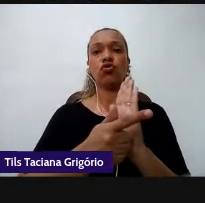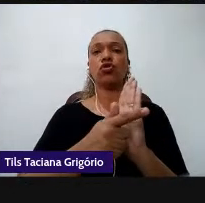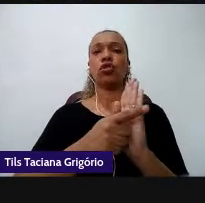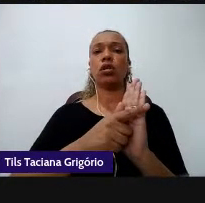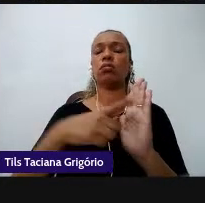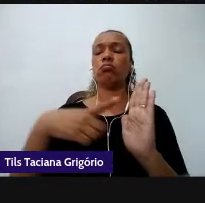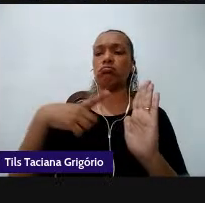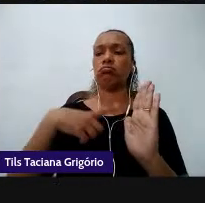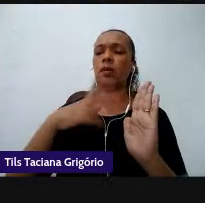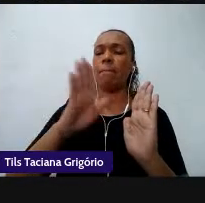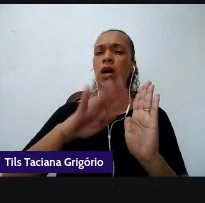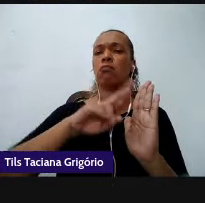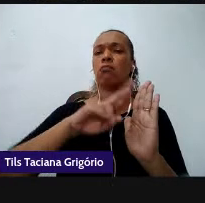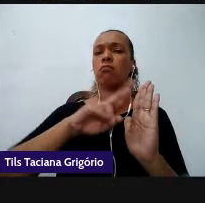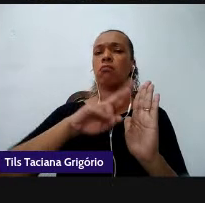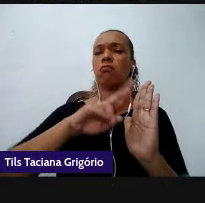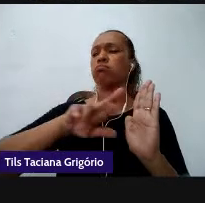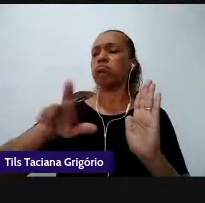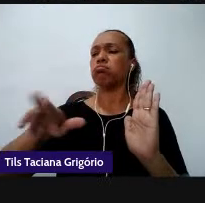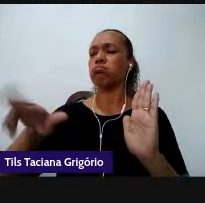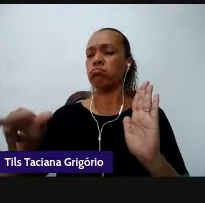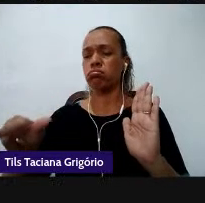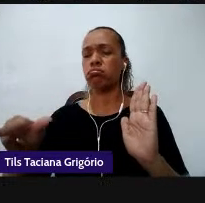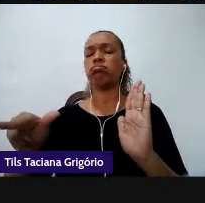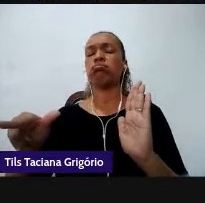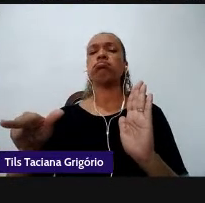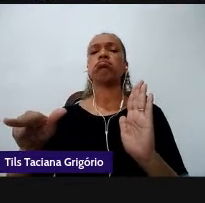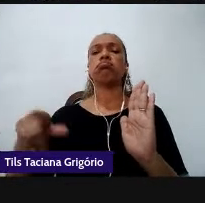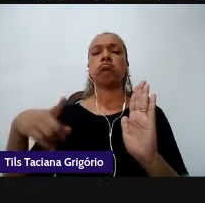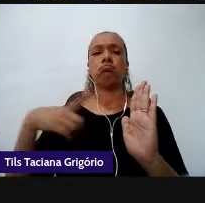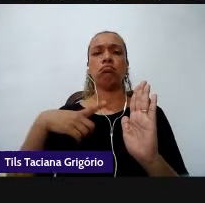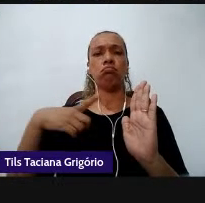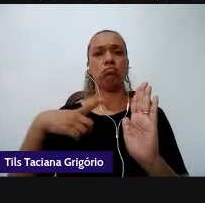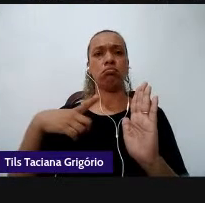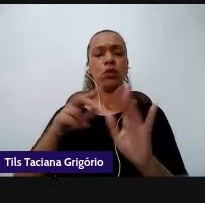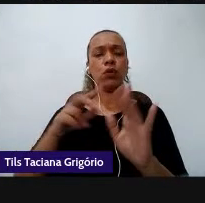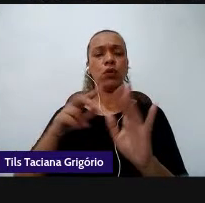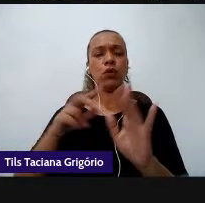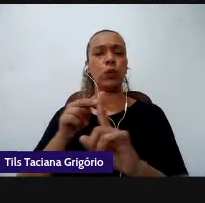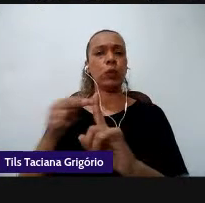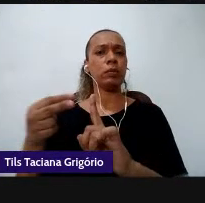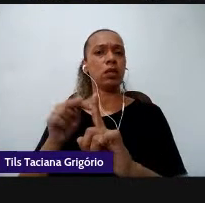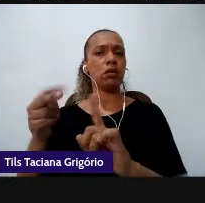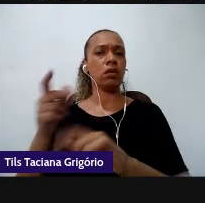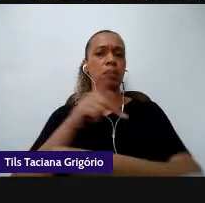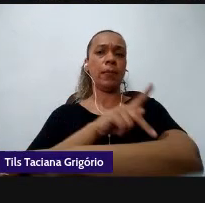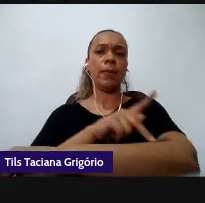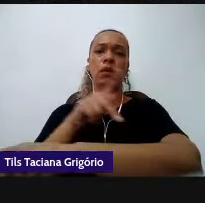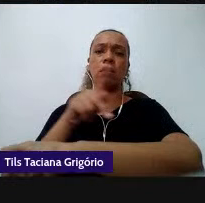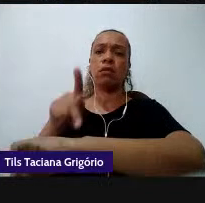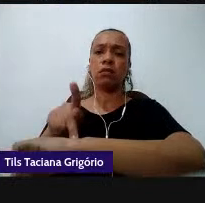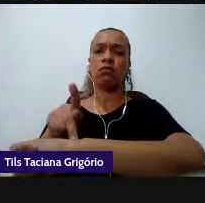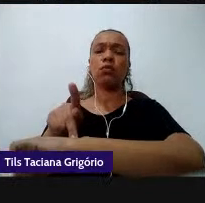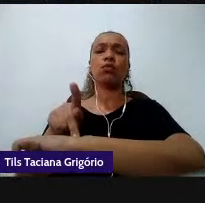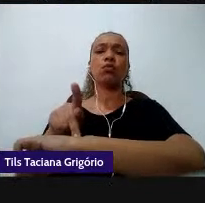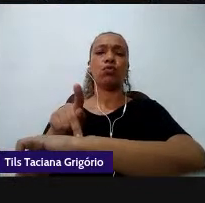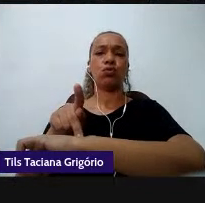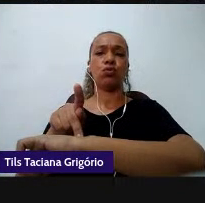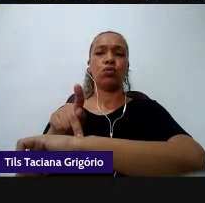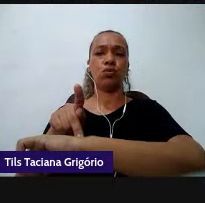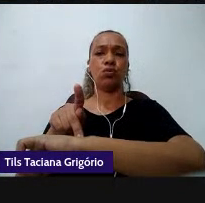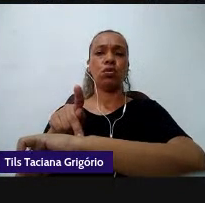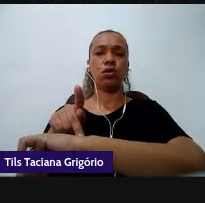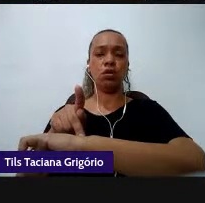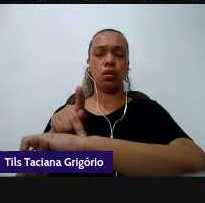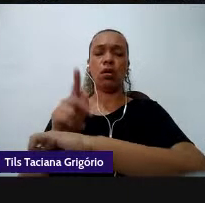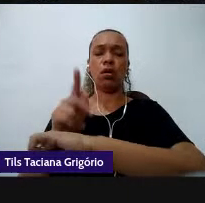ampliados até chegarem no nível de uma perspectiva de uma pedagogia um pouco voltada aos multiletramentos